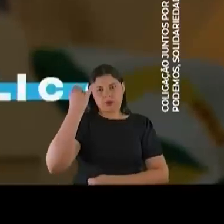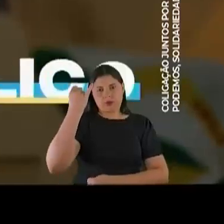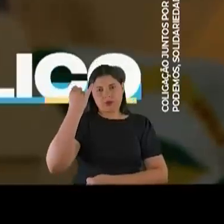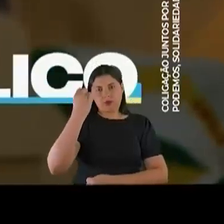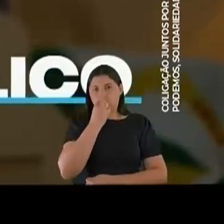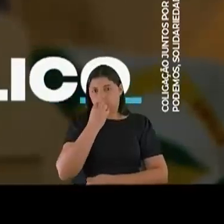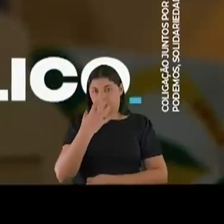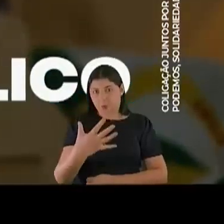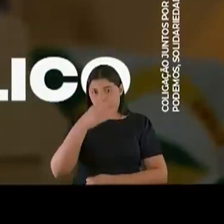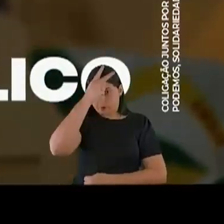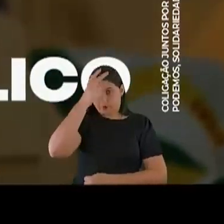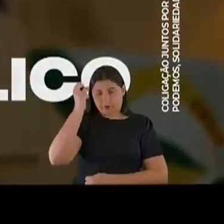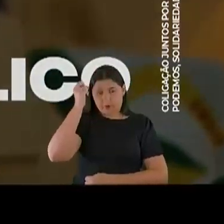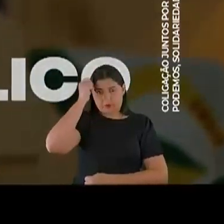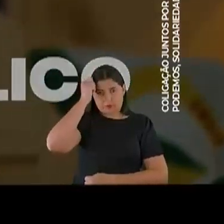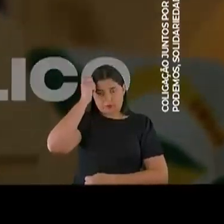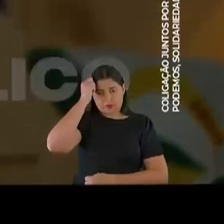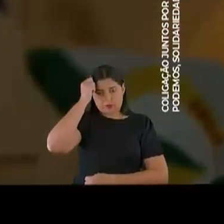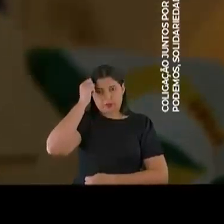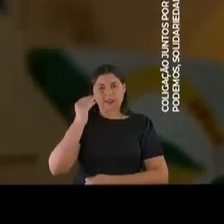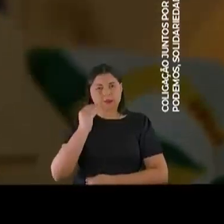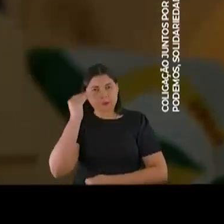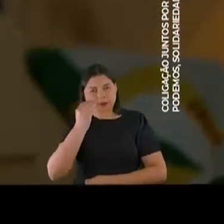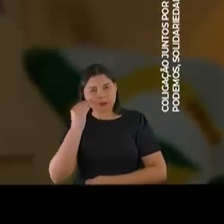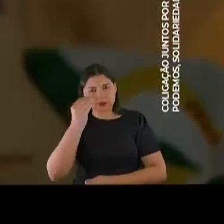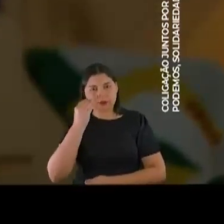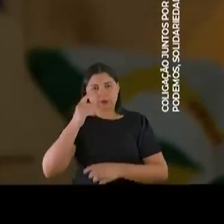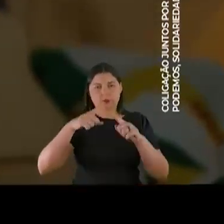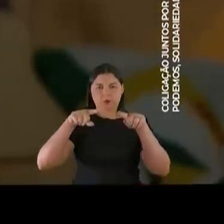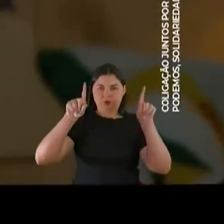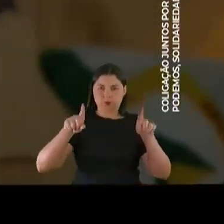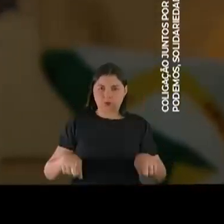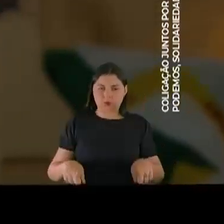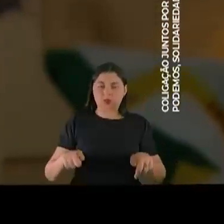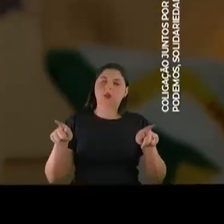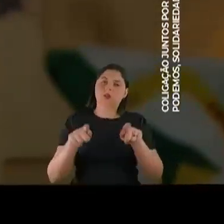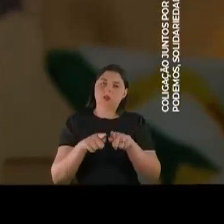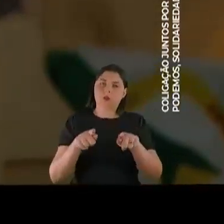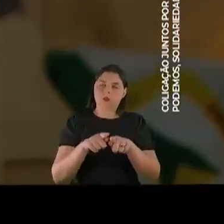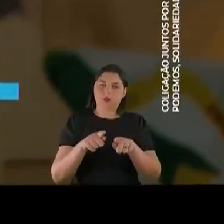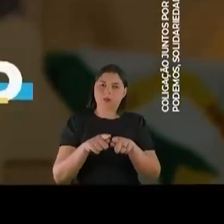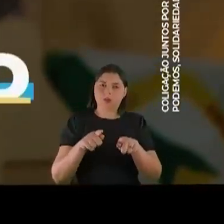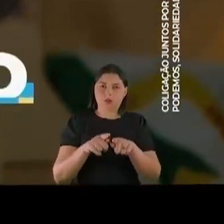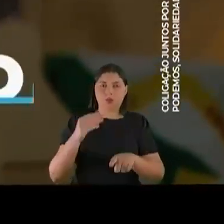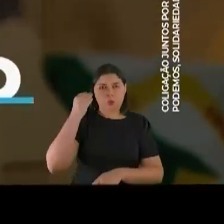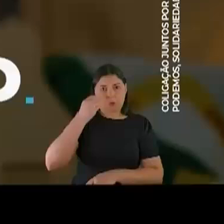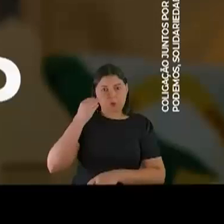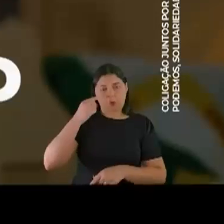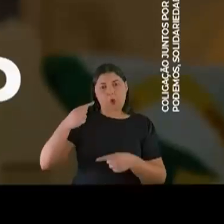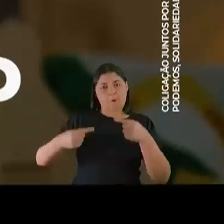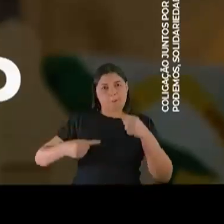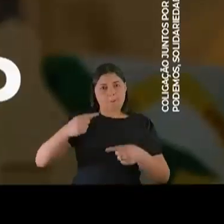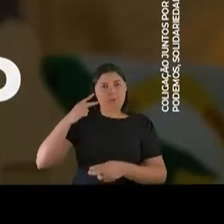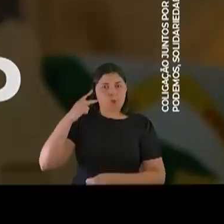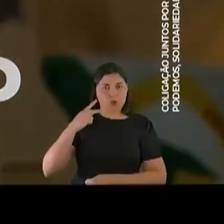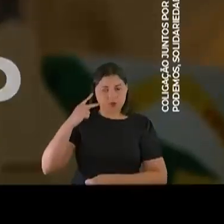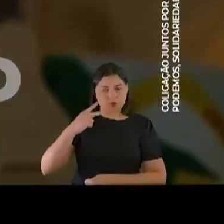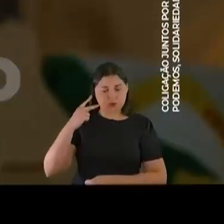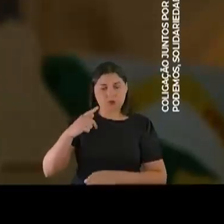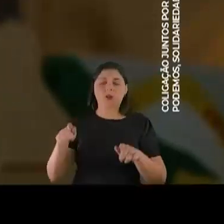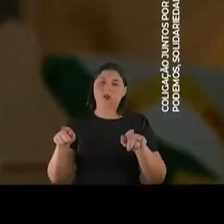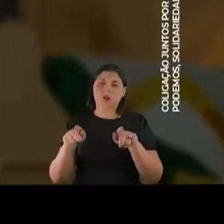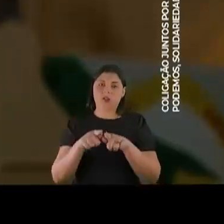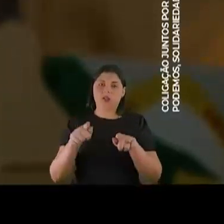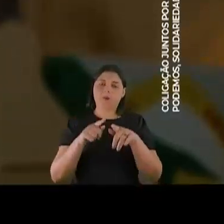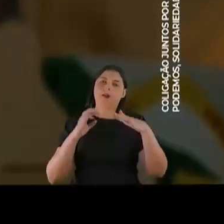experiência como servidor público, ele tem experiência como político, ele tem experiência como empresário. Então ele será